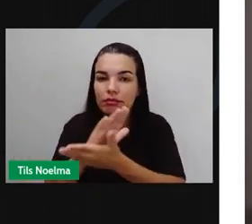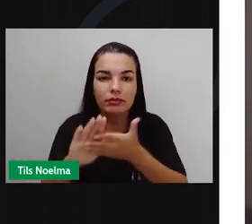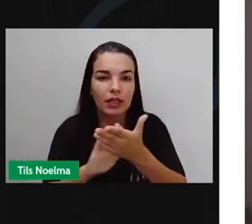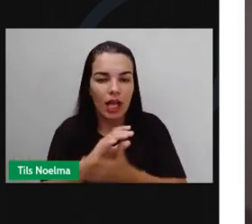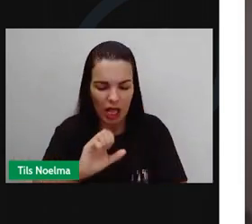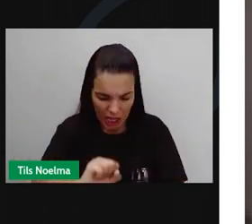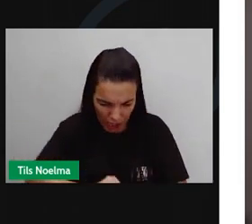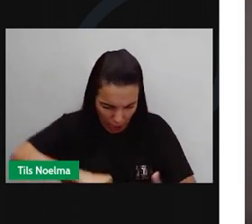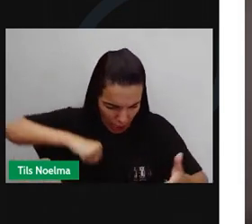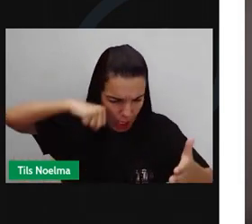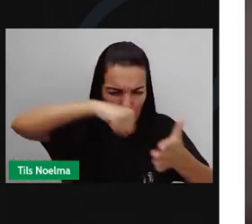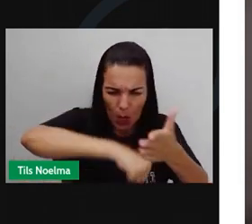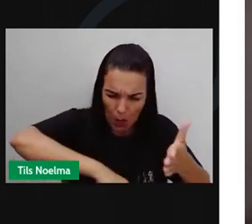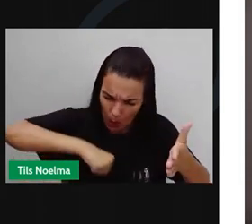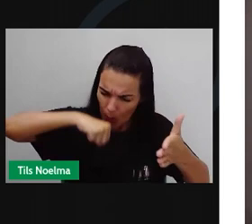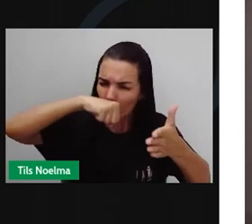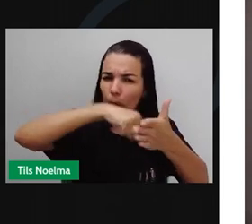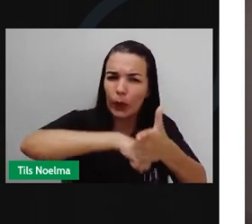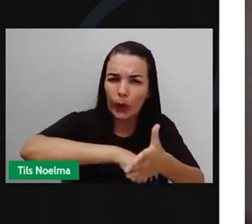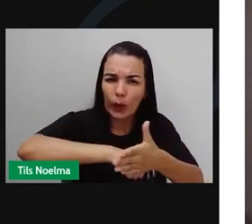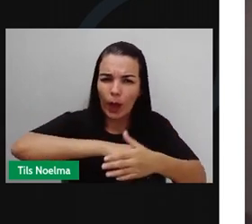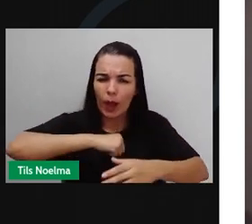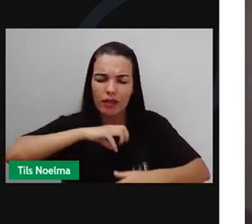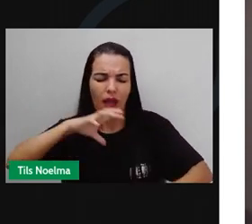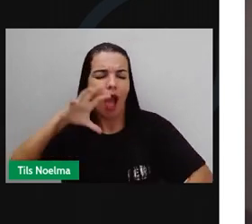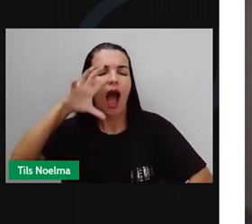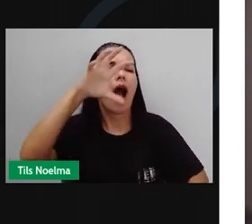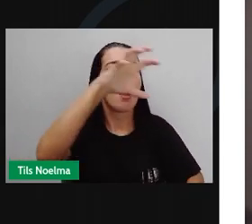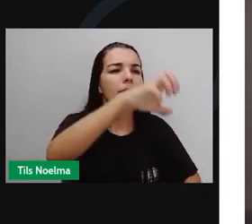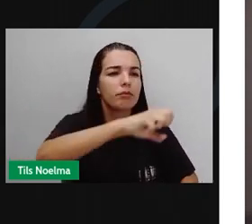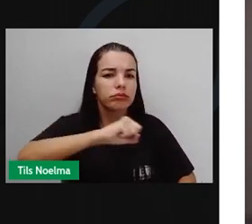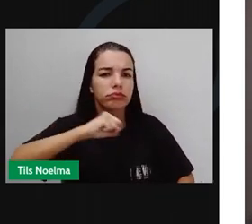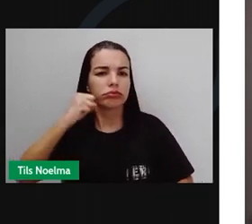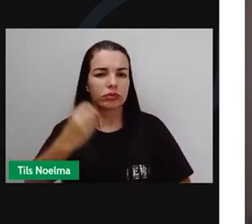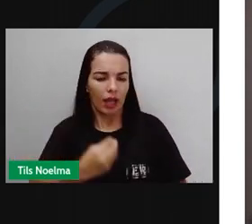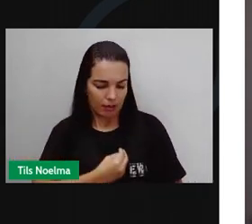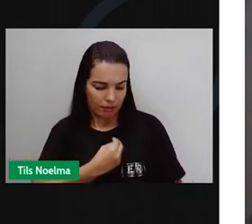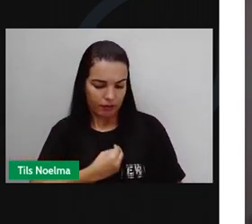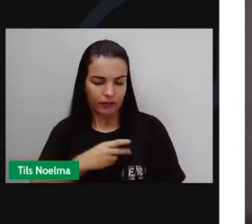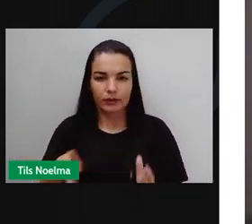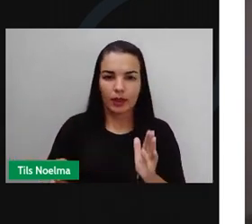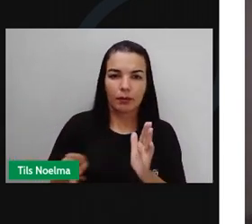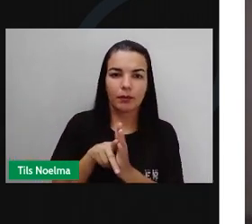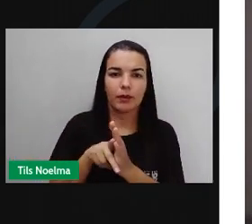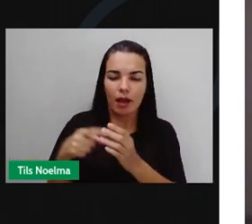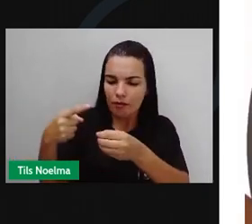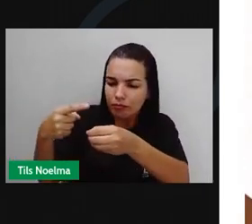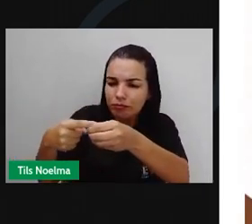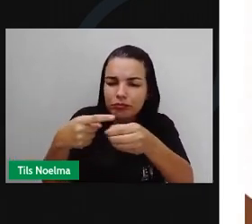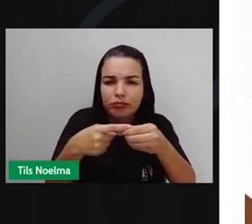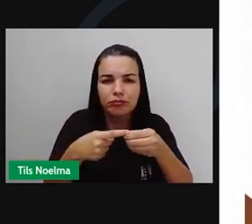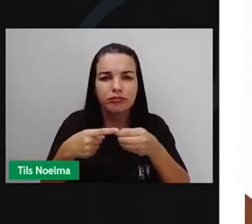luta pela partida em busca da própria vida que ficou no sertão.